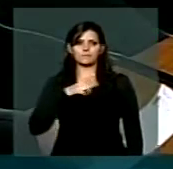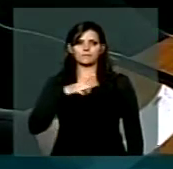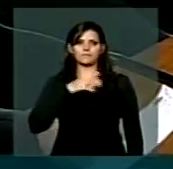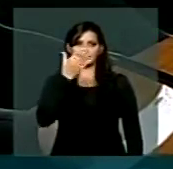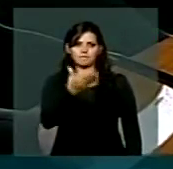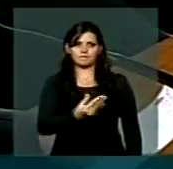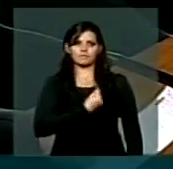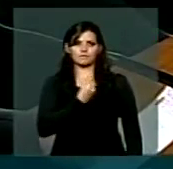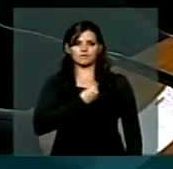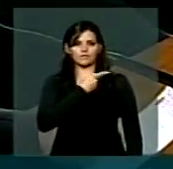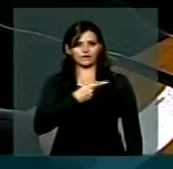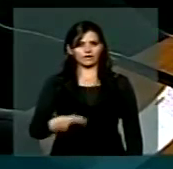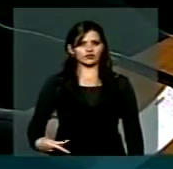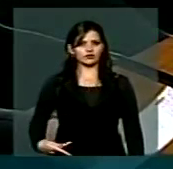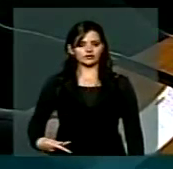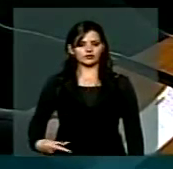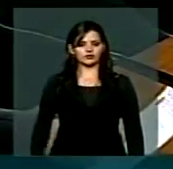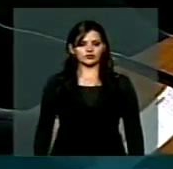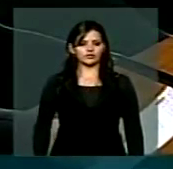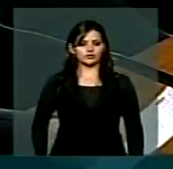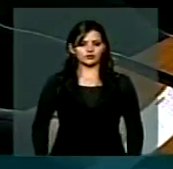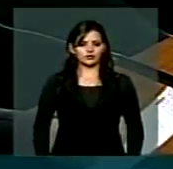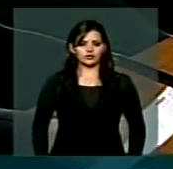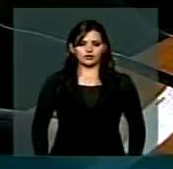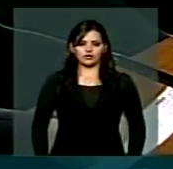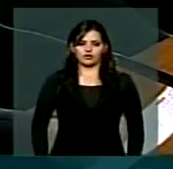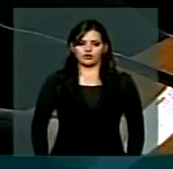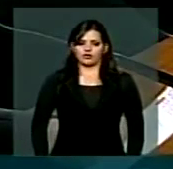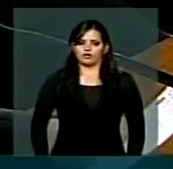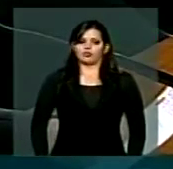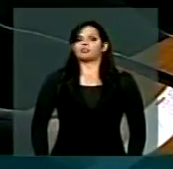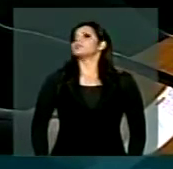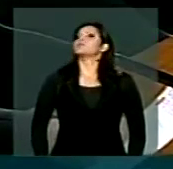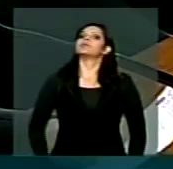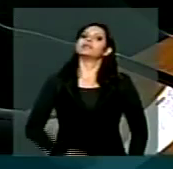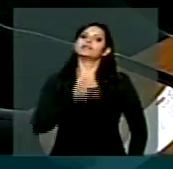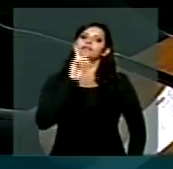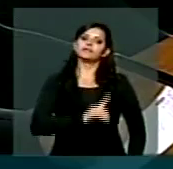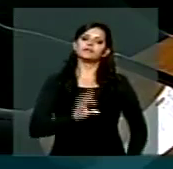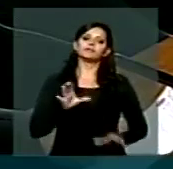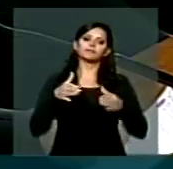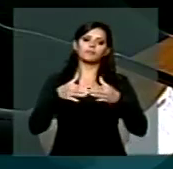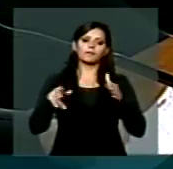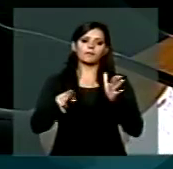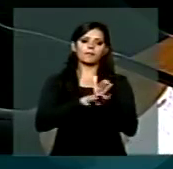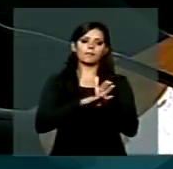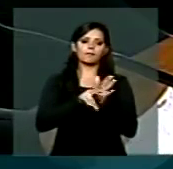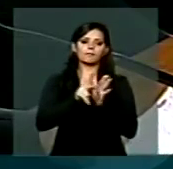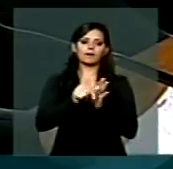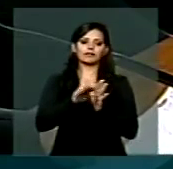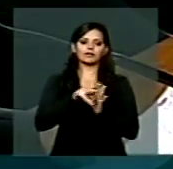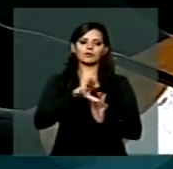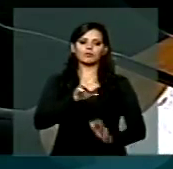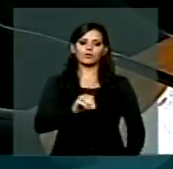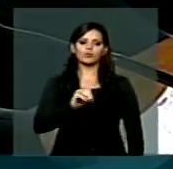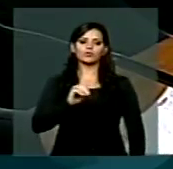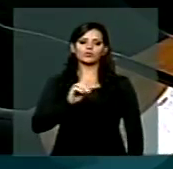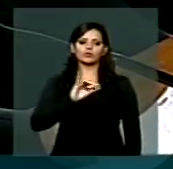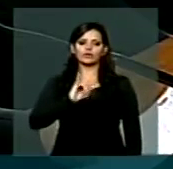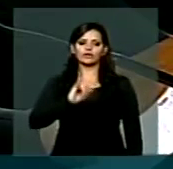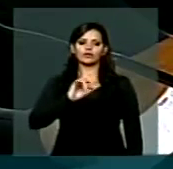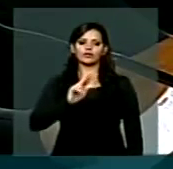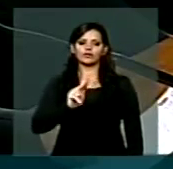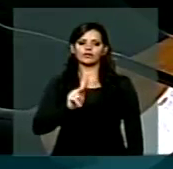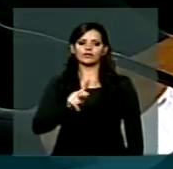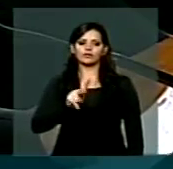presidente do sub-instituto e diretor do Departamento do Patrimônio e Matéria e Fiscalização do Instituto do Patrimônio Histórico